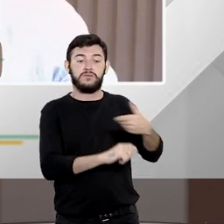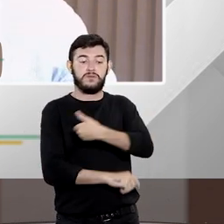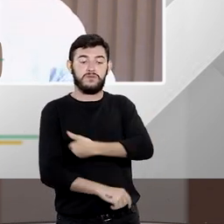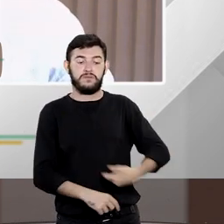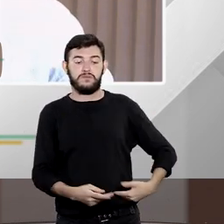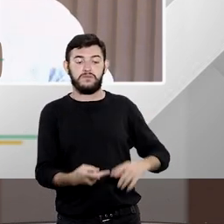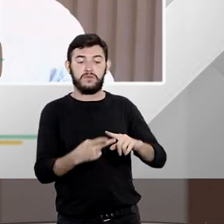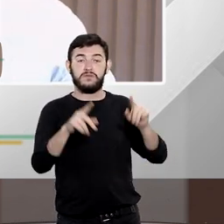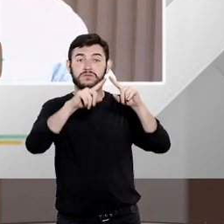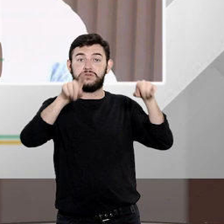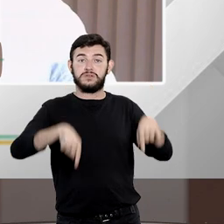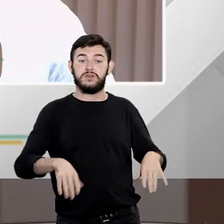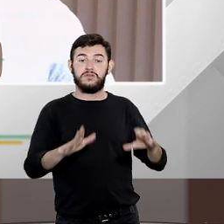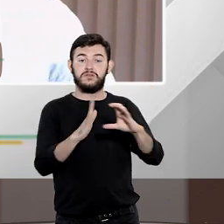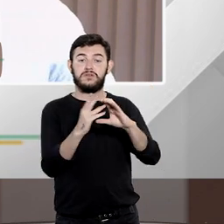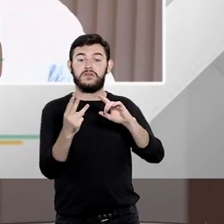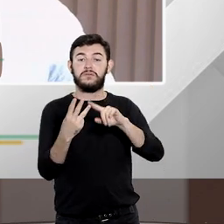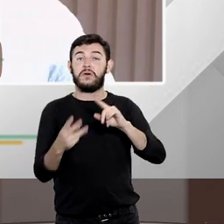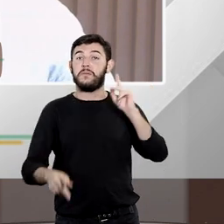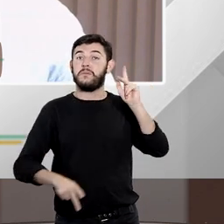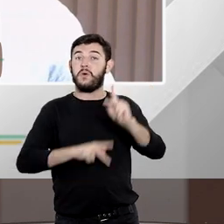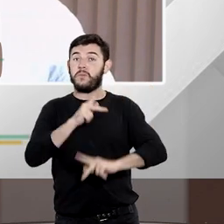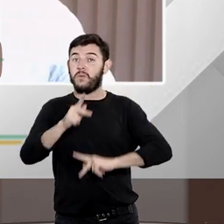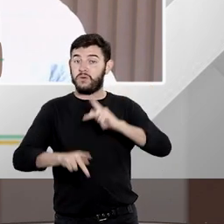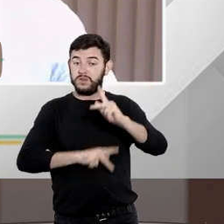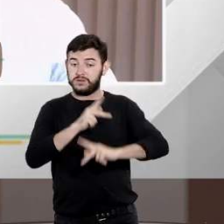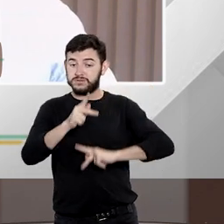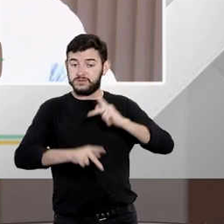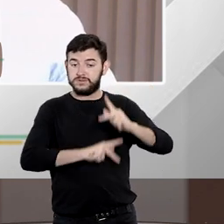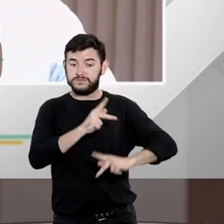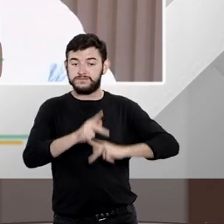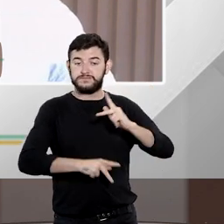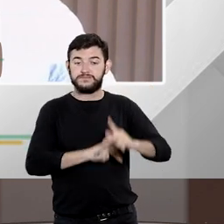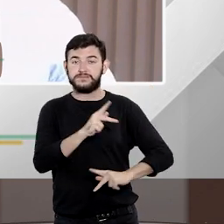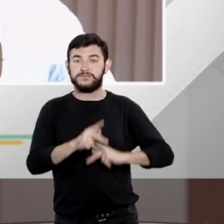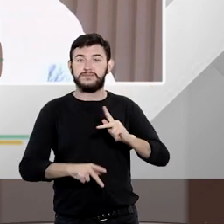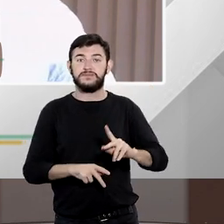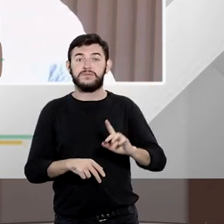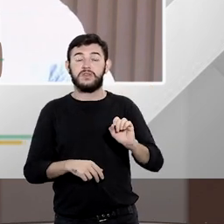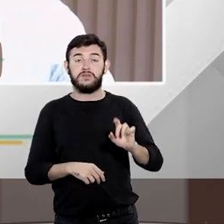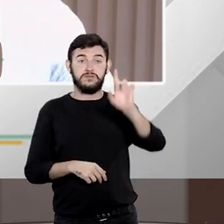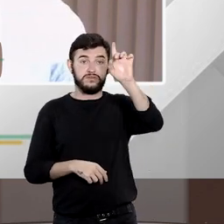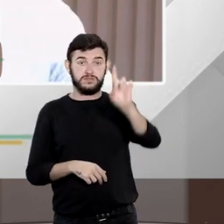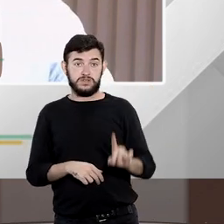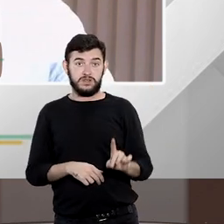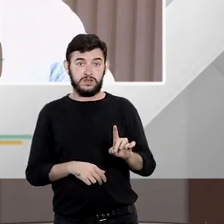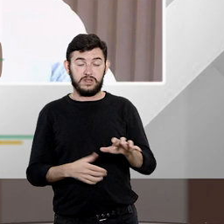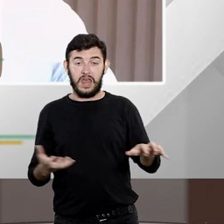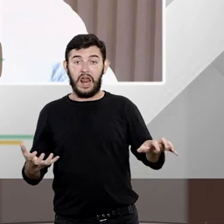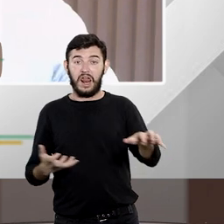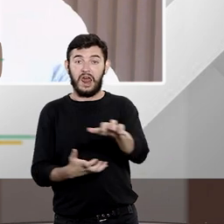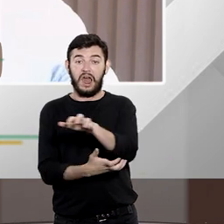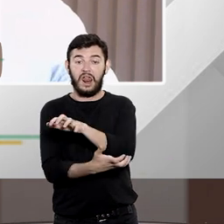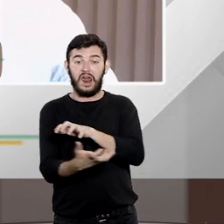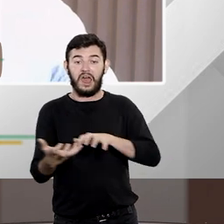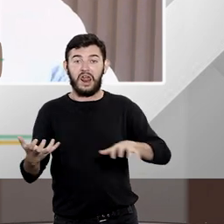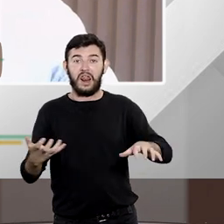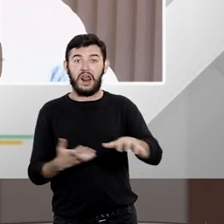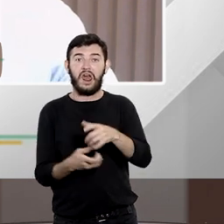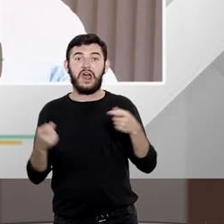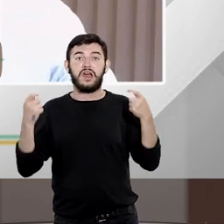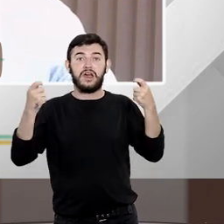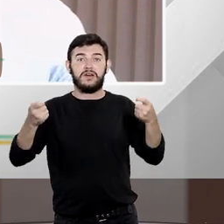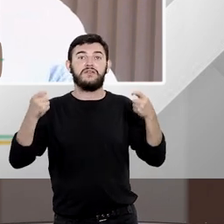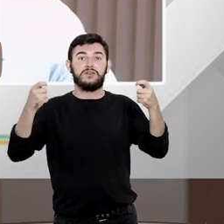para a população em geral veja que quando a gente vai tratar do direito de greve de servidores da área da saúde ou da área do